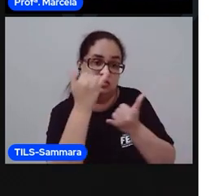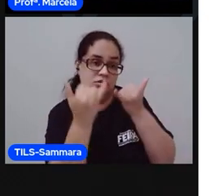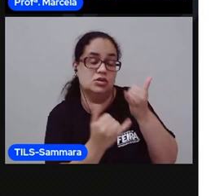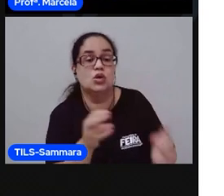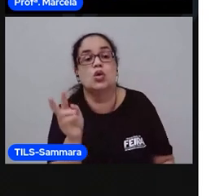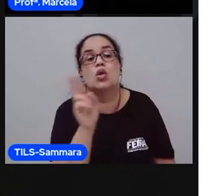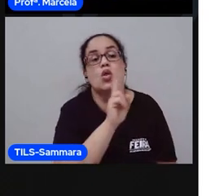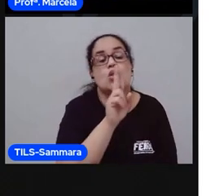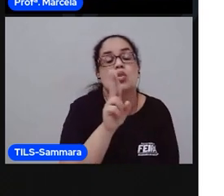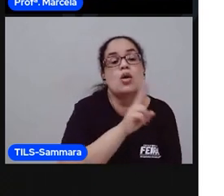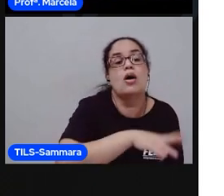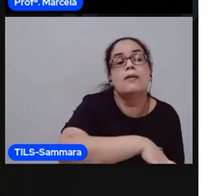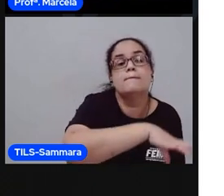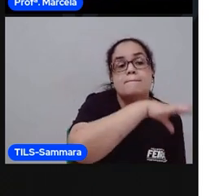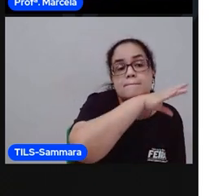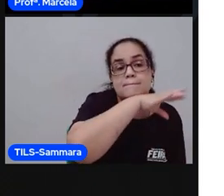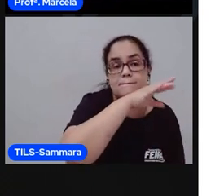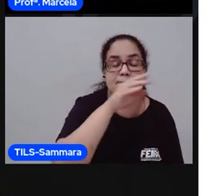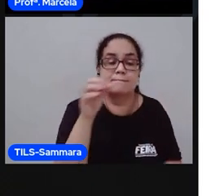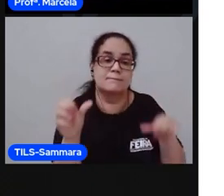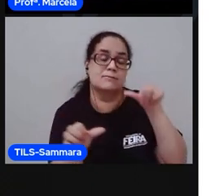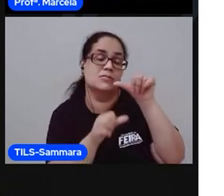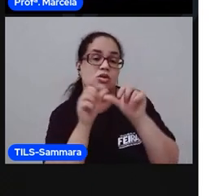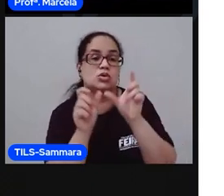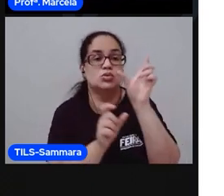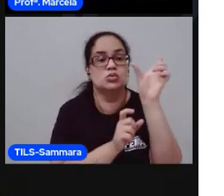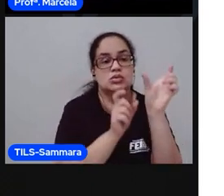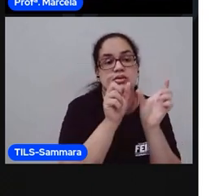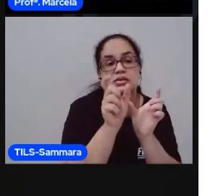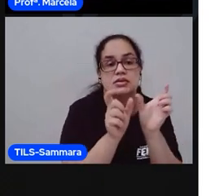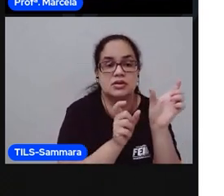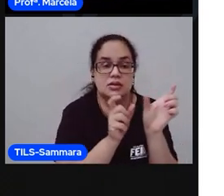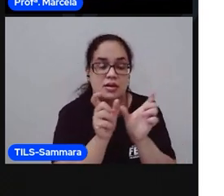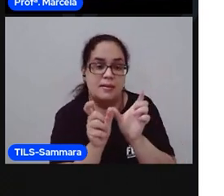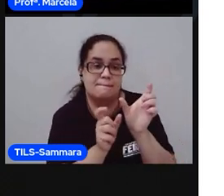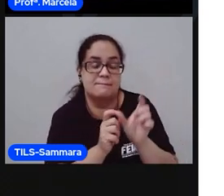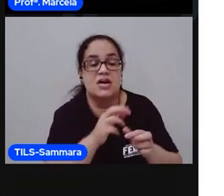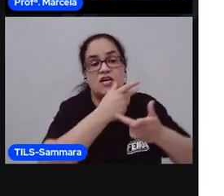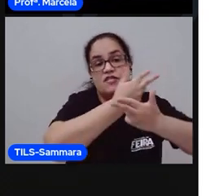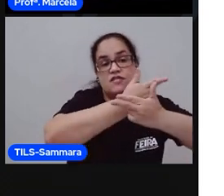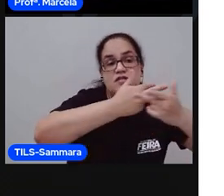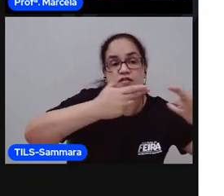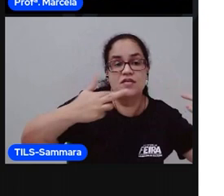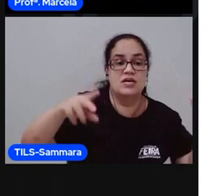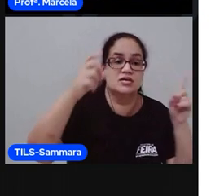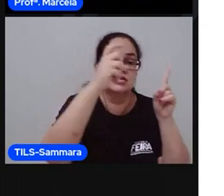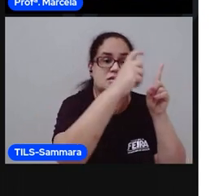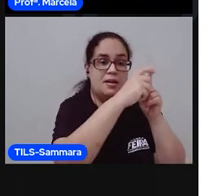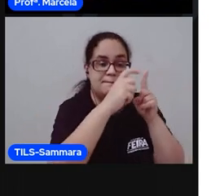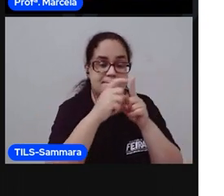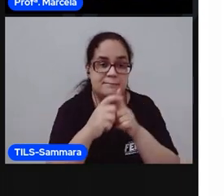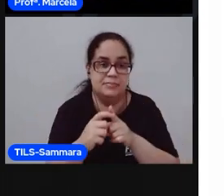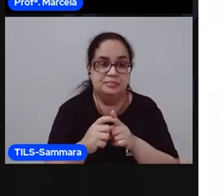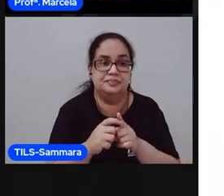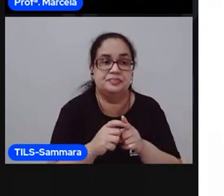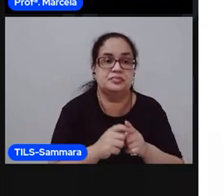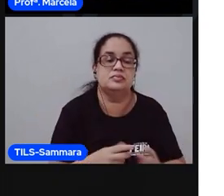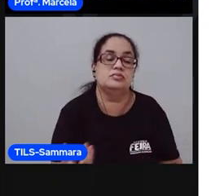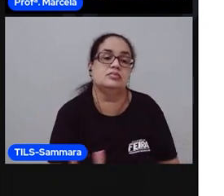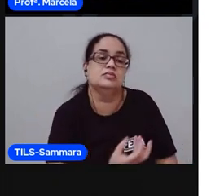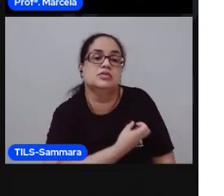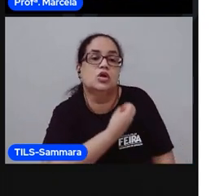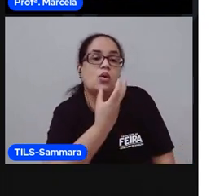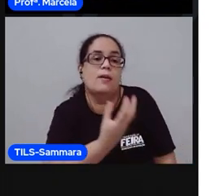o nome dos animais. Trocando sílabas e letras, ele formou várias palavras. Foi um poema